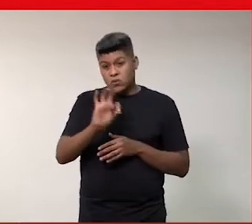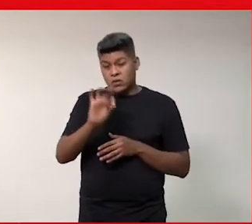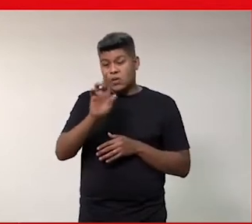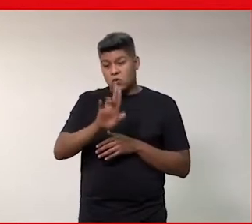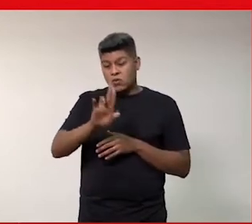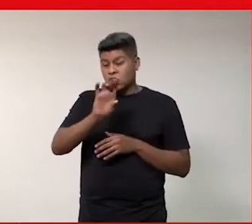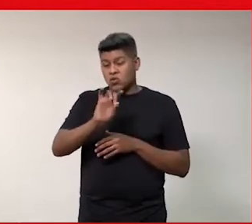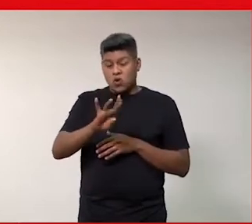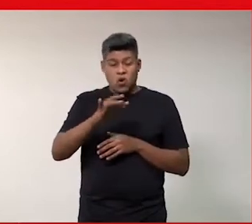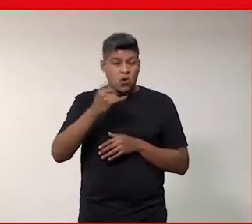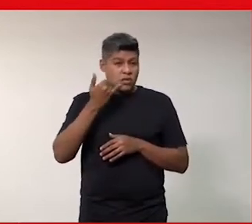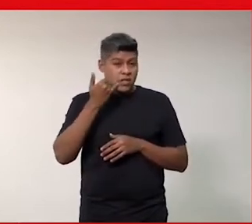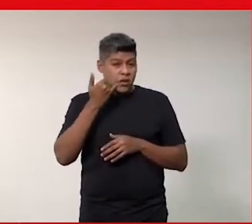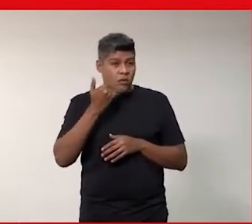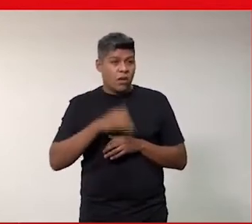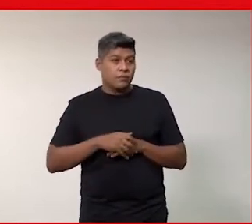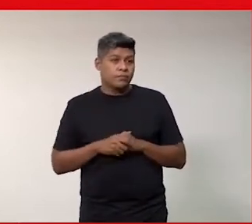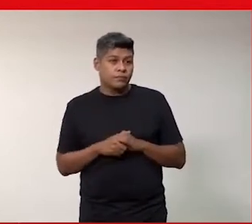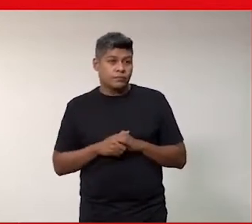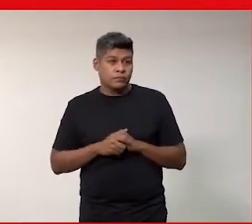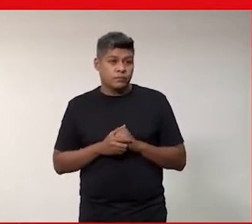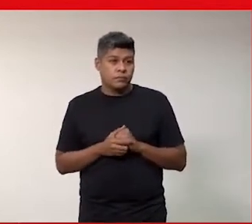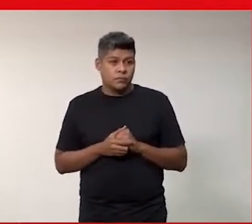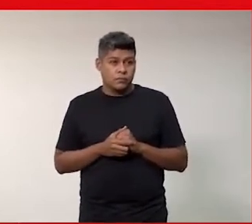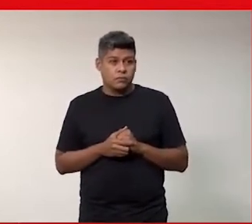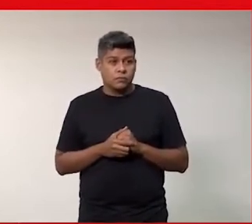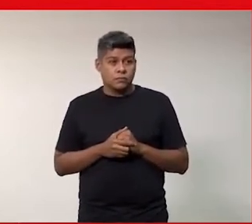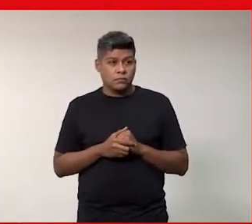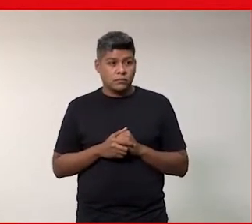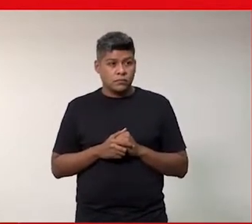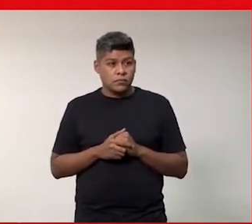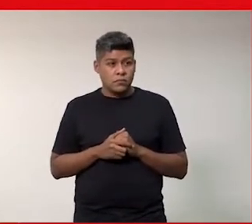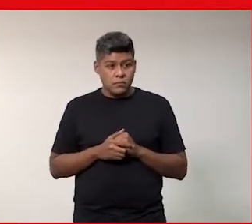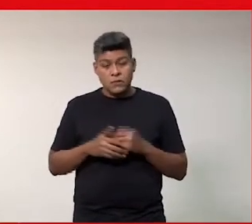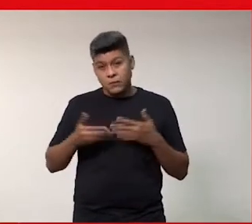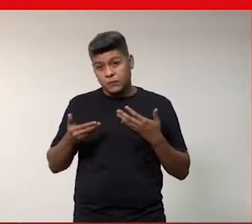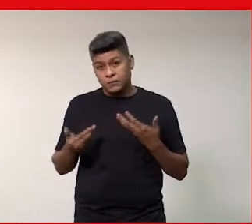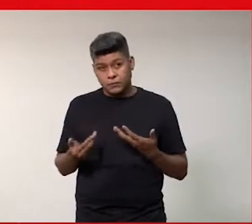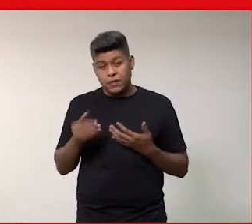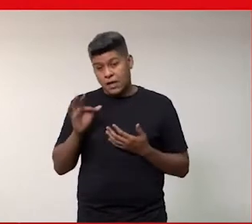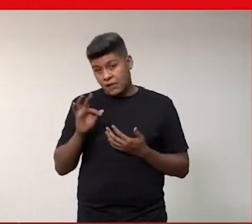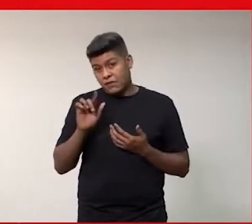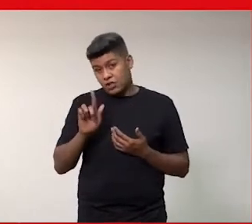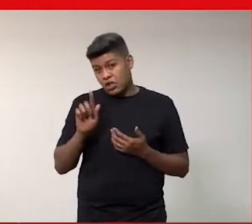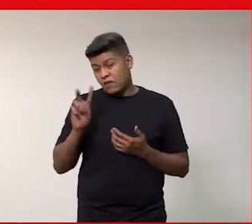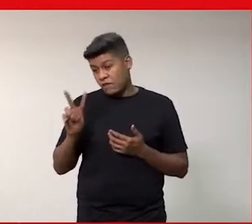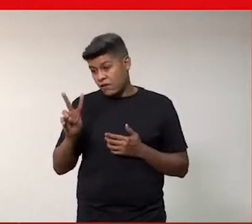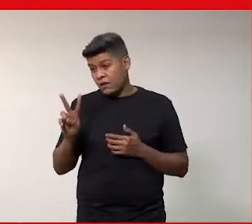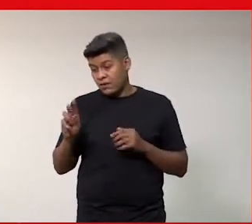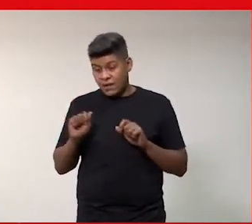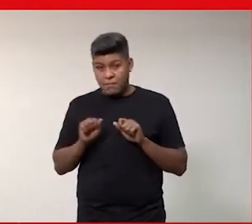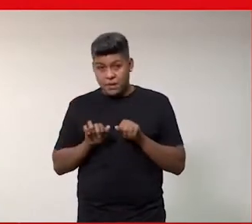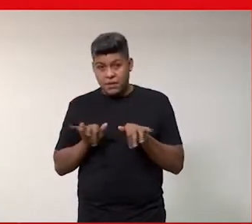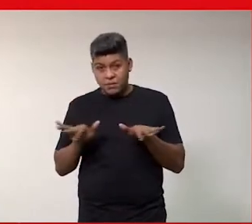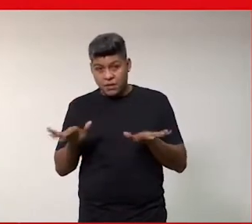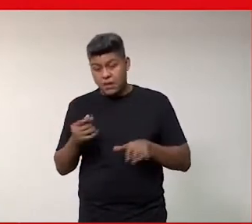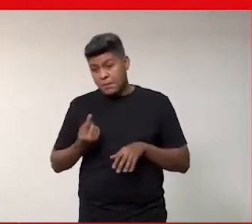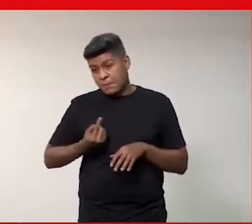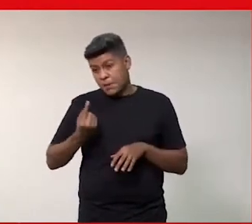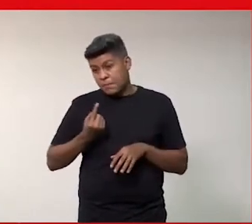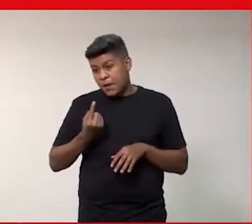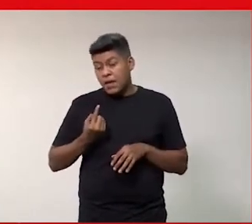celular. Pode passar, por favor. E aí a FGV, durante a pandemia, no primeiro e segundo